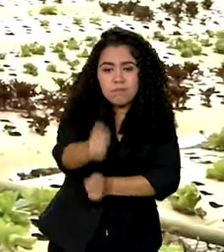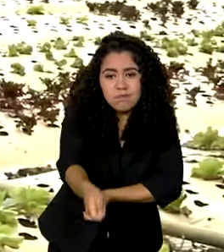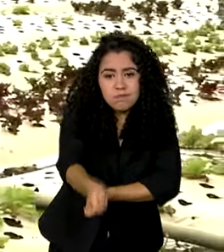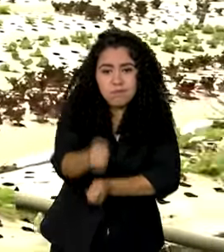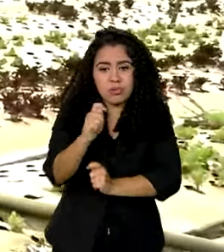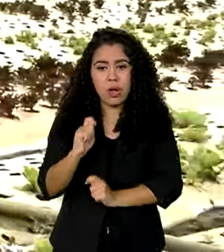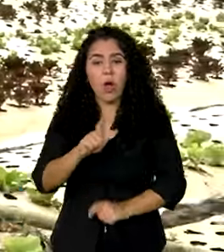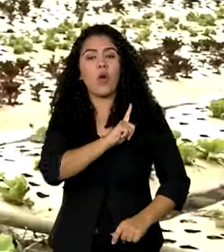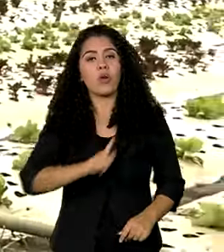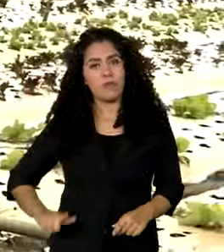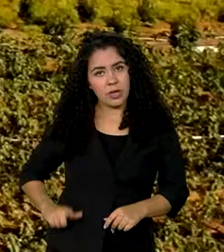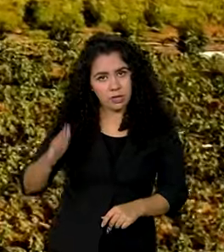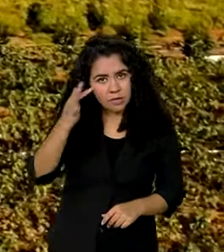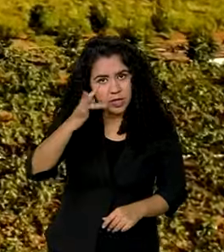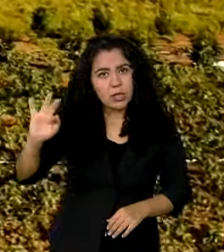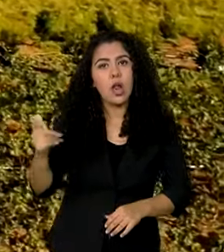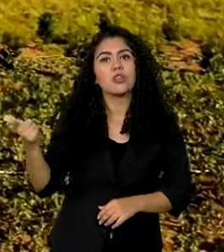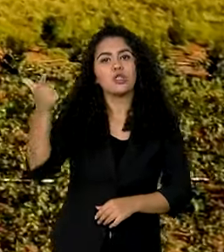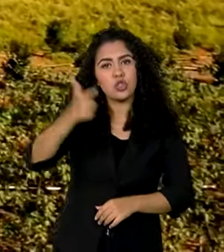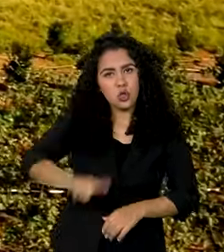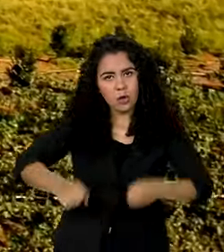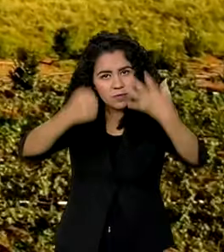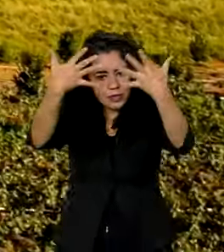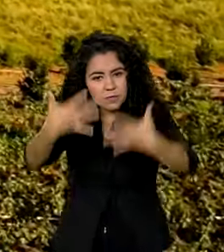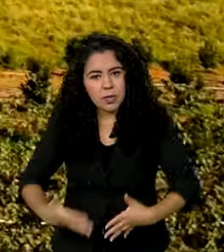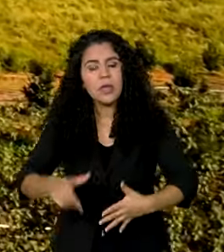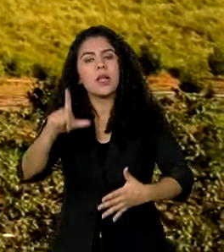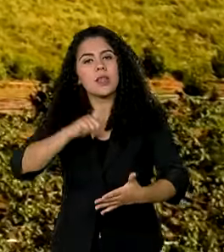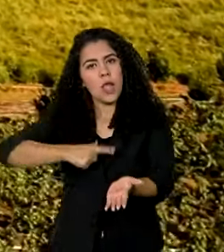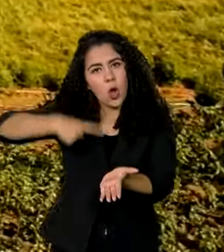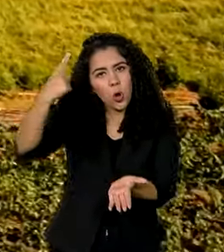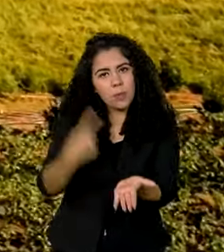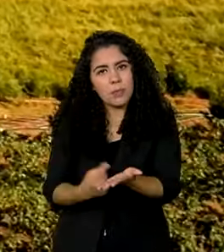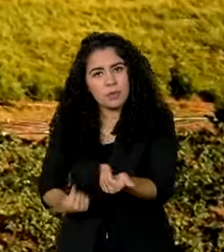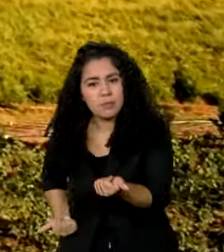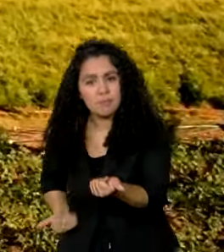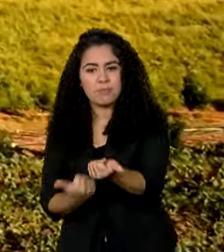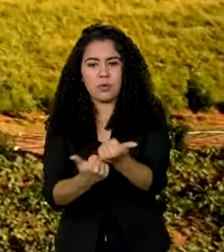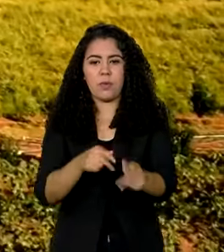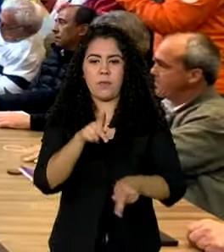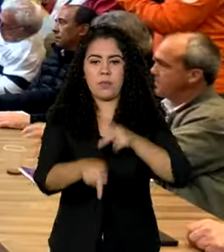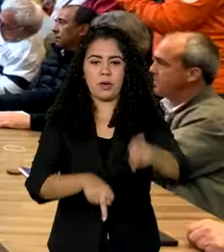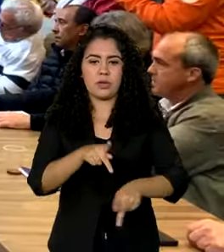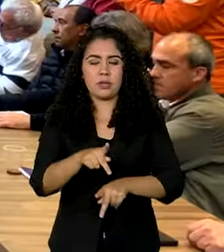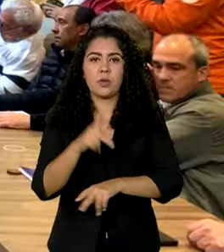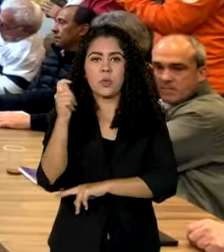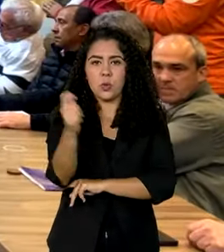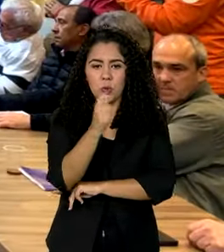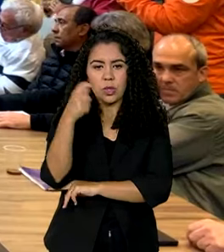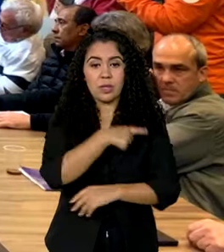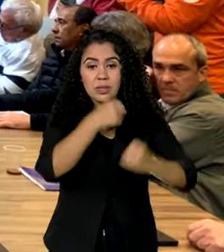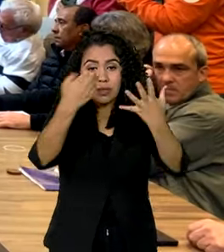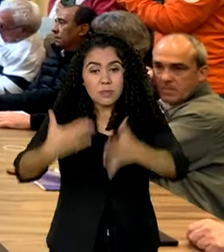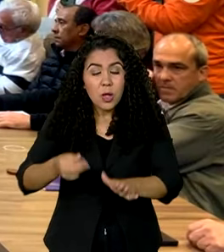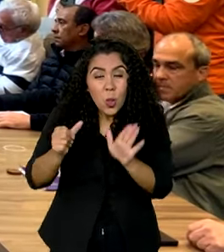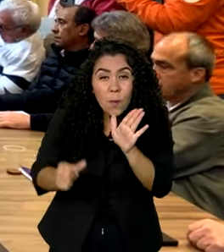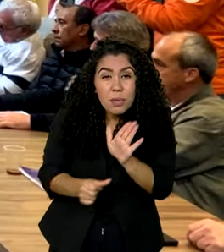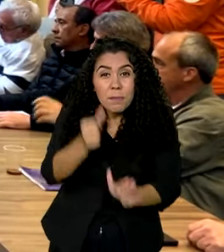federal voltou a reiterar o compromisso em prestar assistência ao povo gaúcho. Desde o primeiro dia,